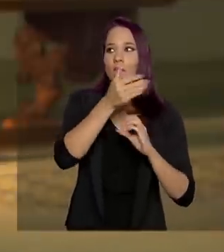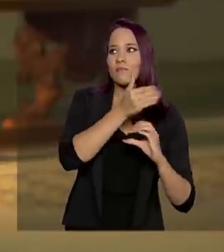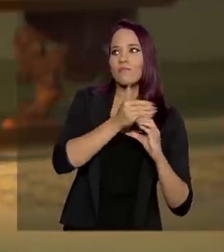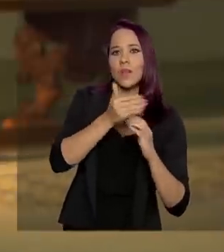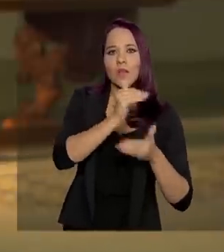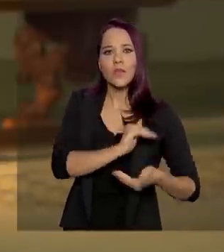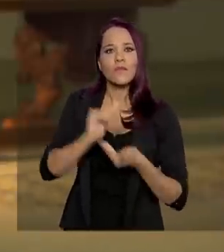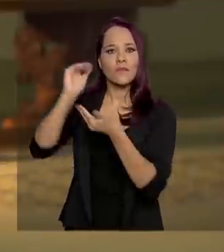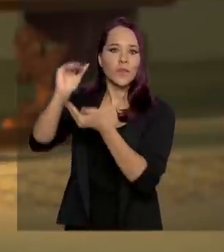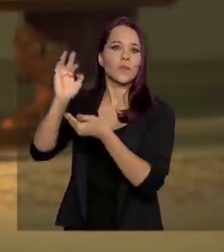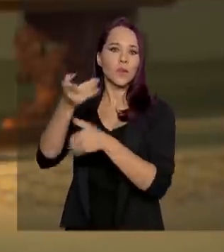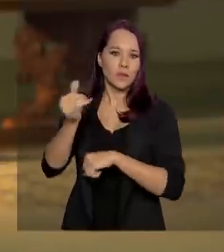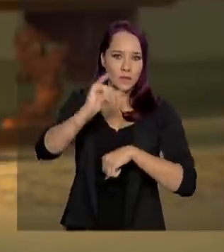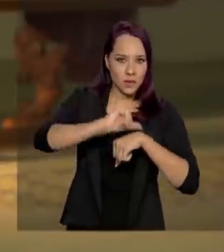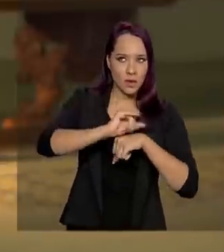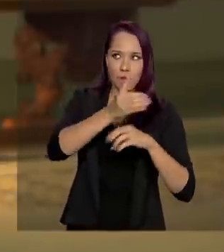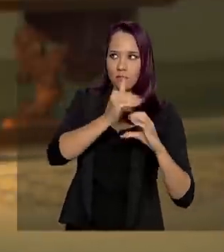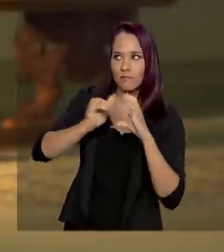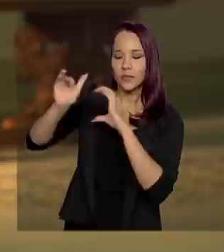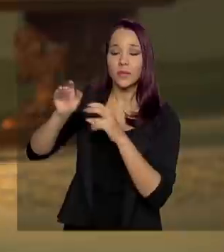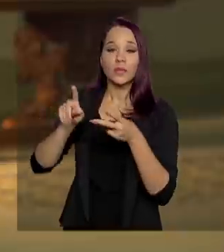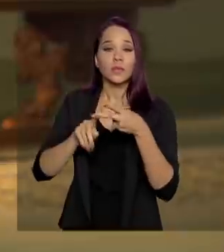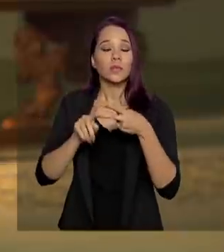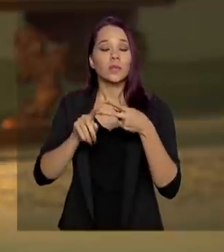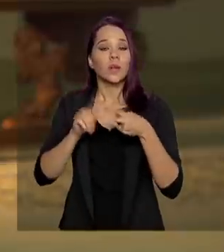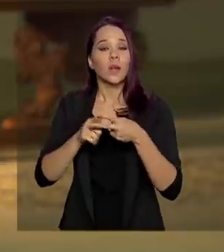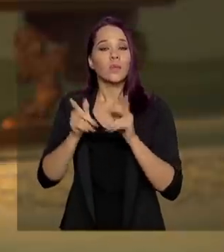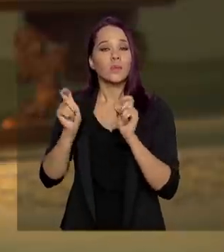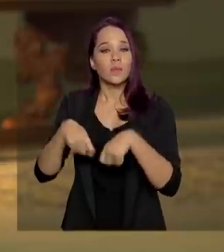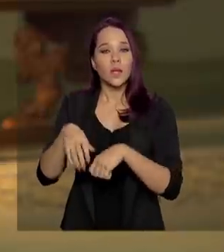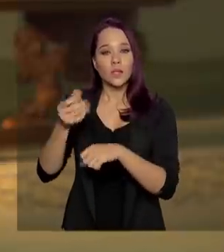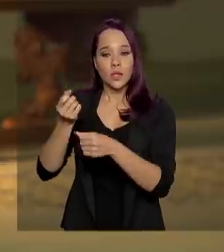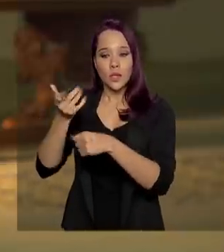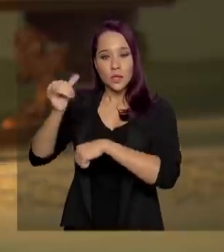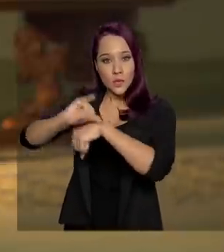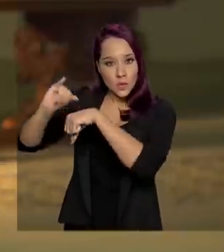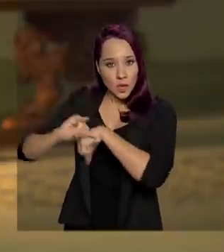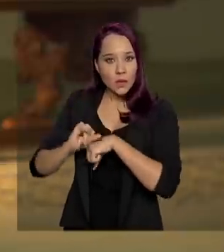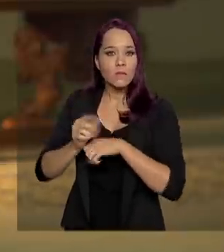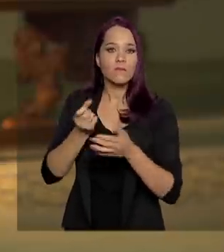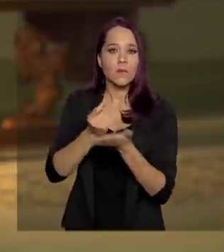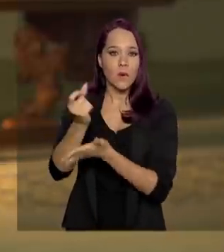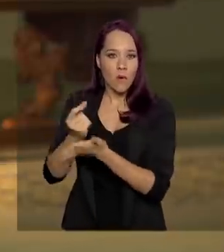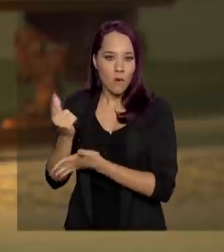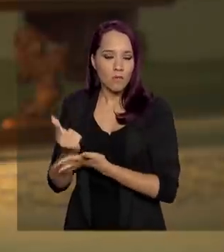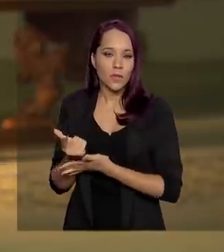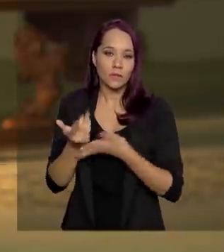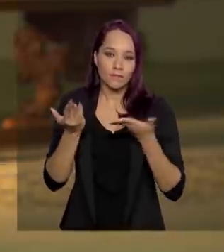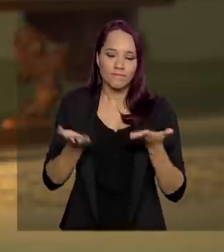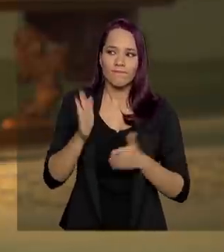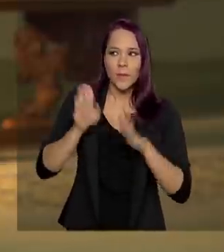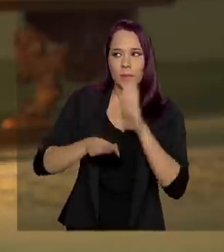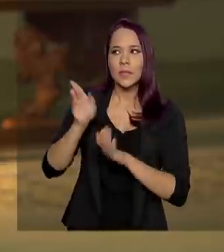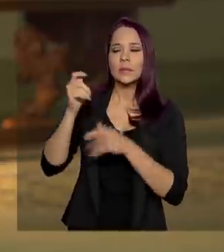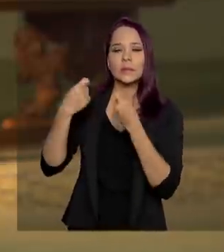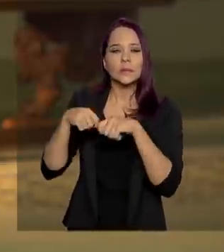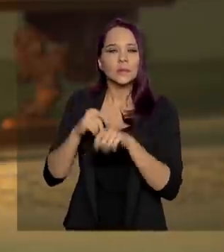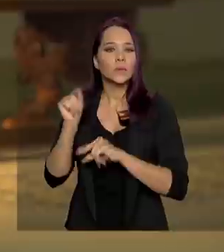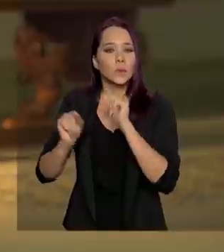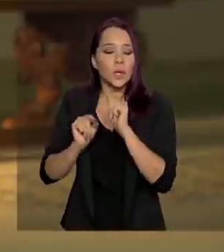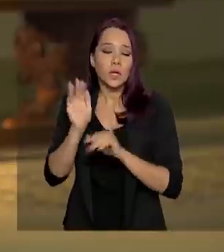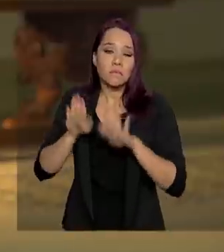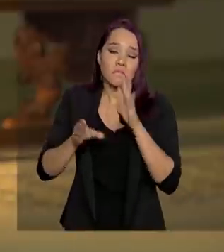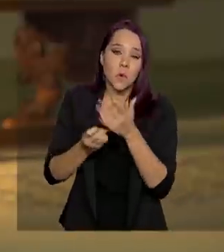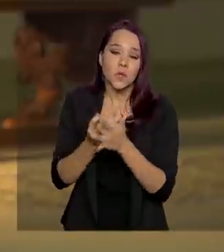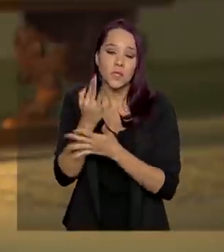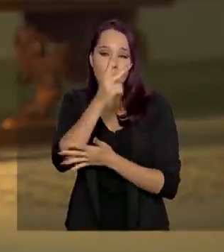pela parte central e nós temos também a possibilidade de que os distritos comprem. E é isso que está sendo feito. Então, de acordo com a necessidade, de acordo com a